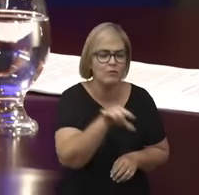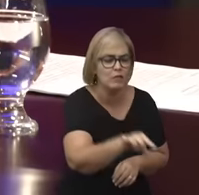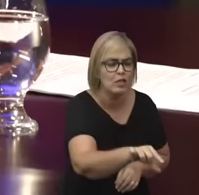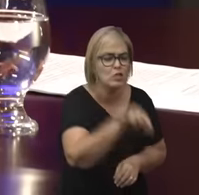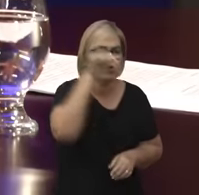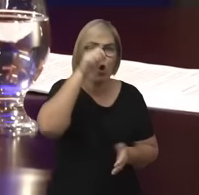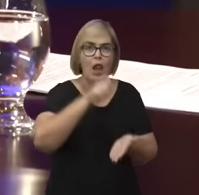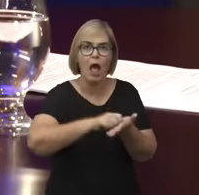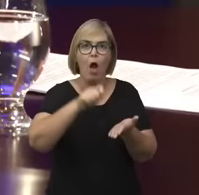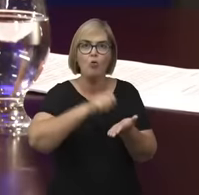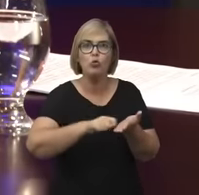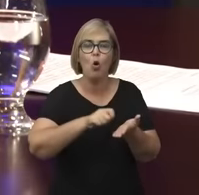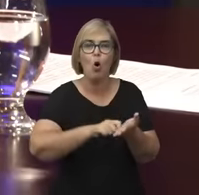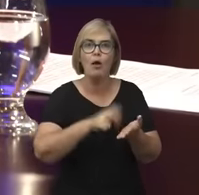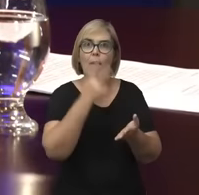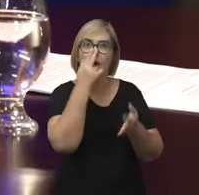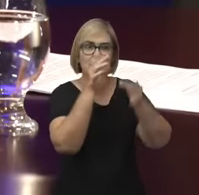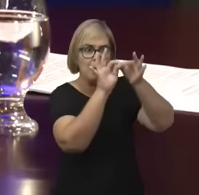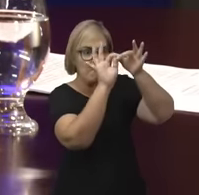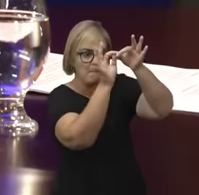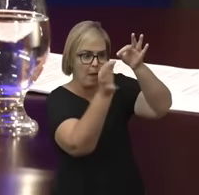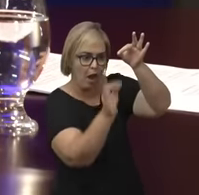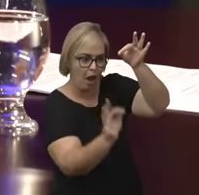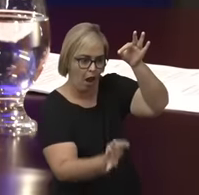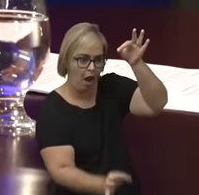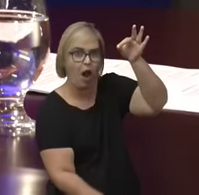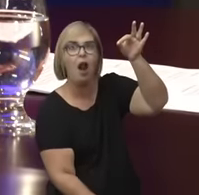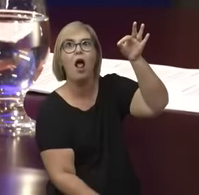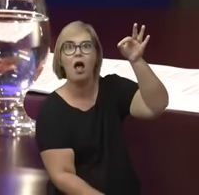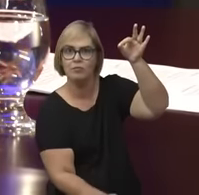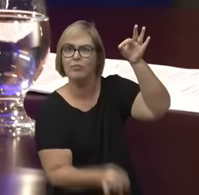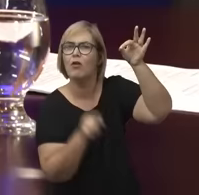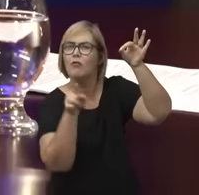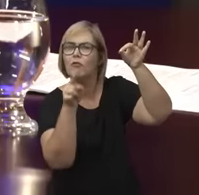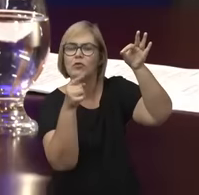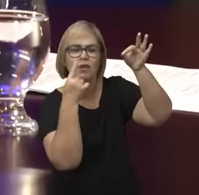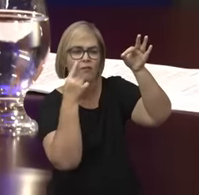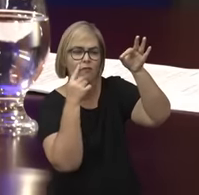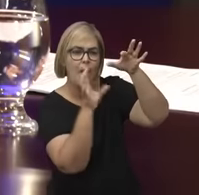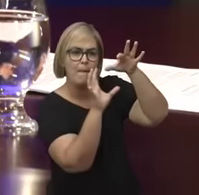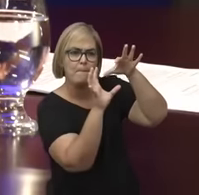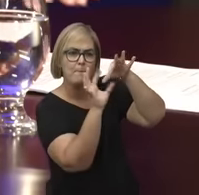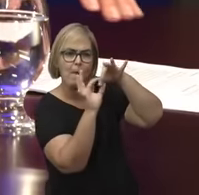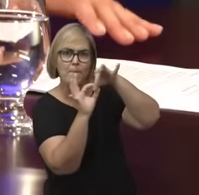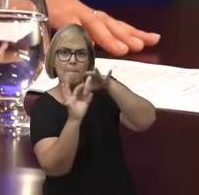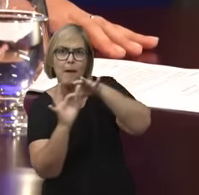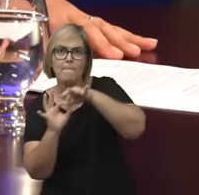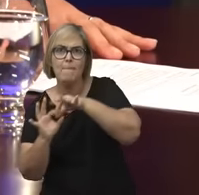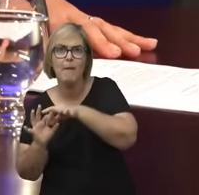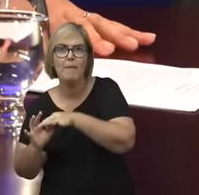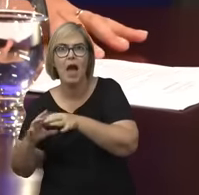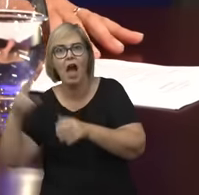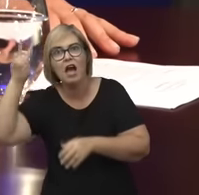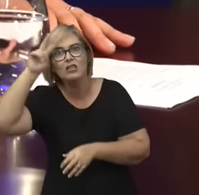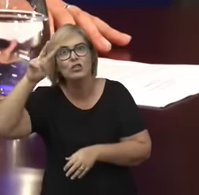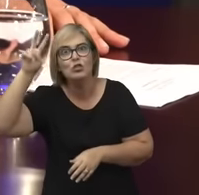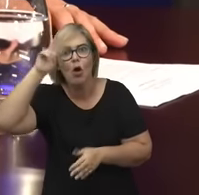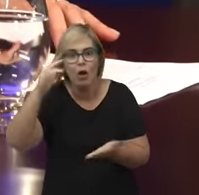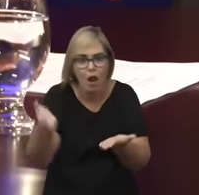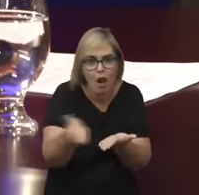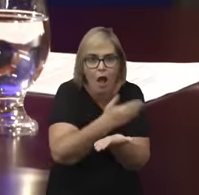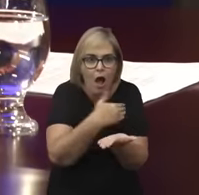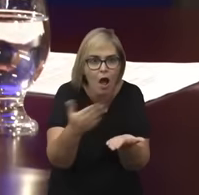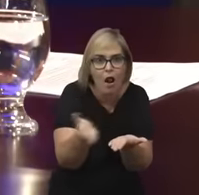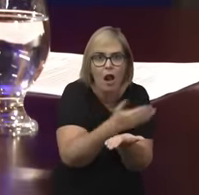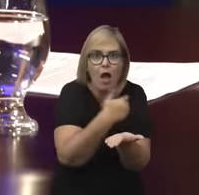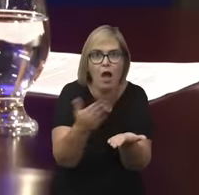o tecido inteiro se desfaz e vem para você. A estrutura da história aparece. E outras...